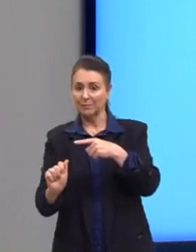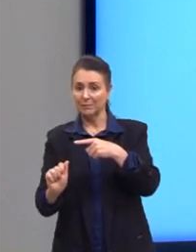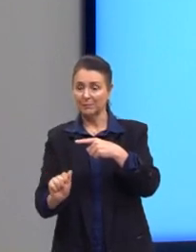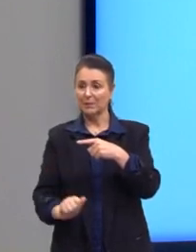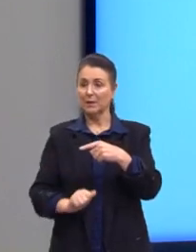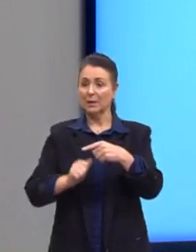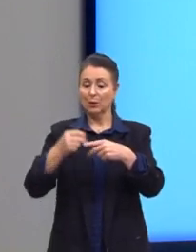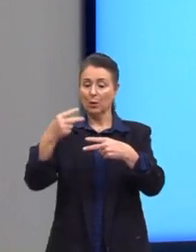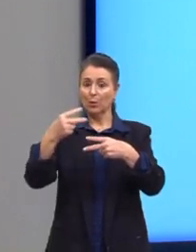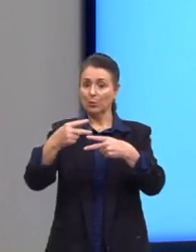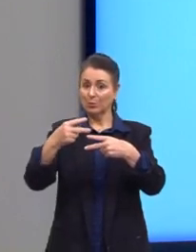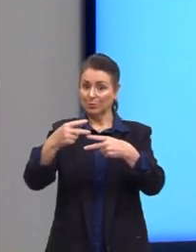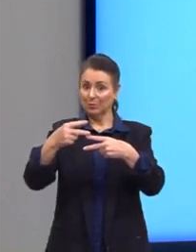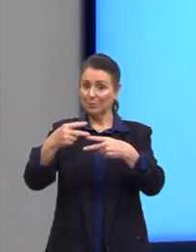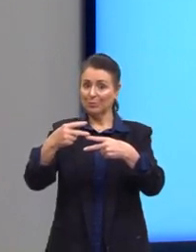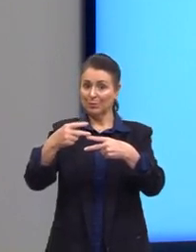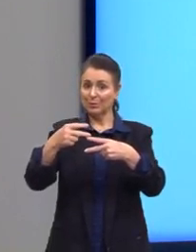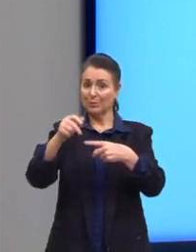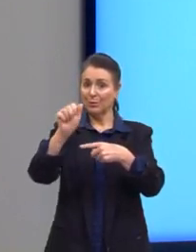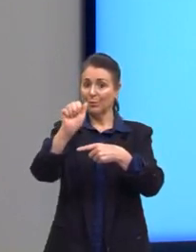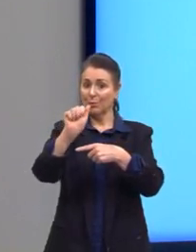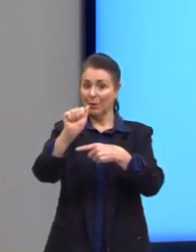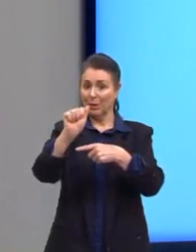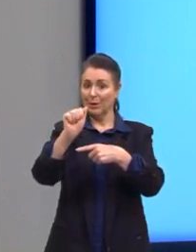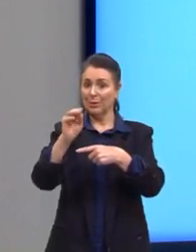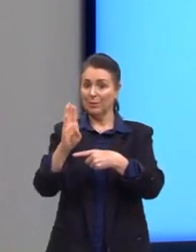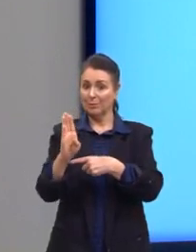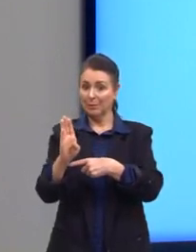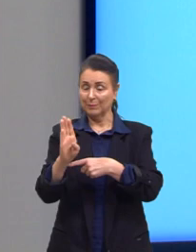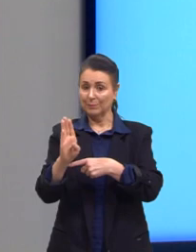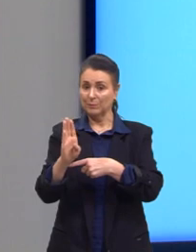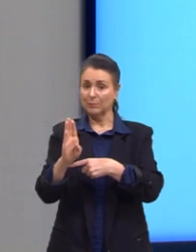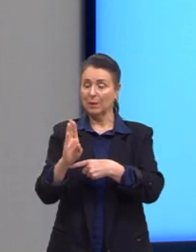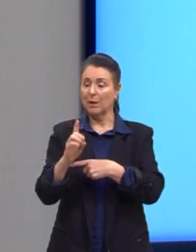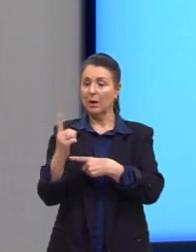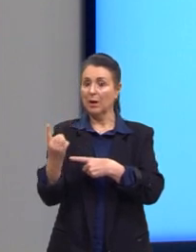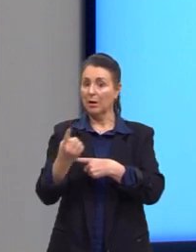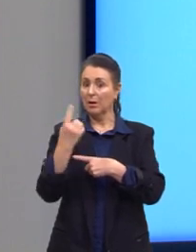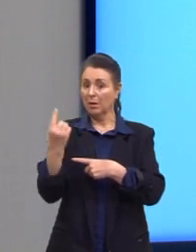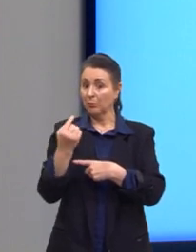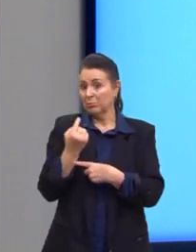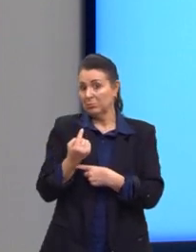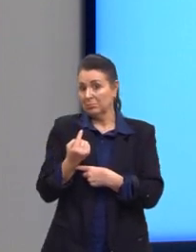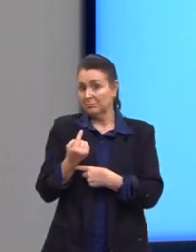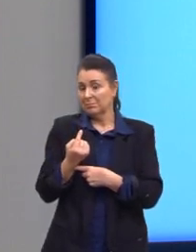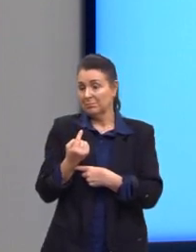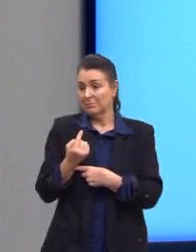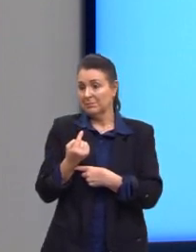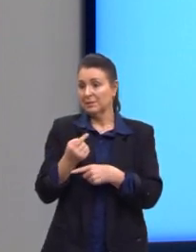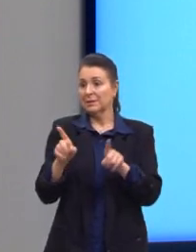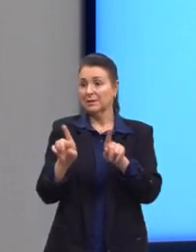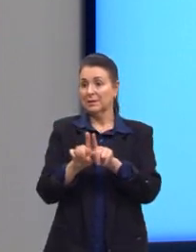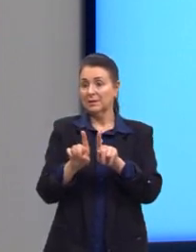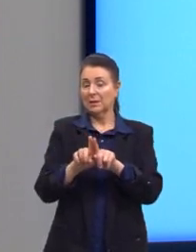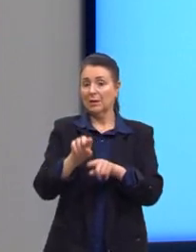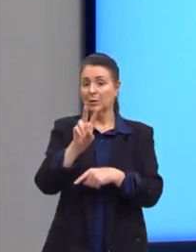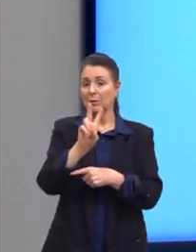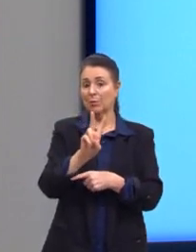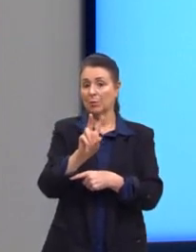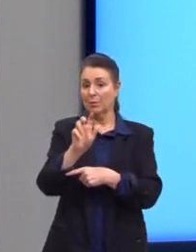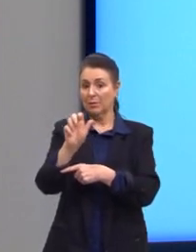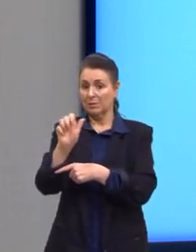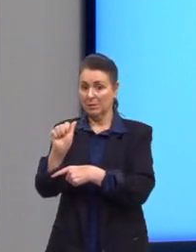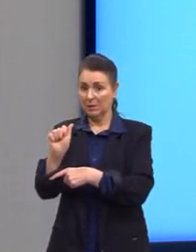os dois coeficientes a e b. Nós podemos isolar um deles também. Tá? Então, 2a